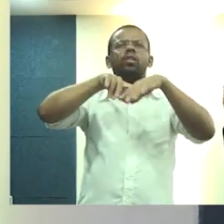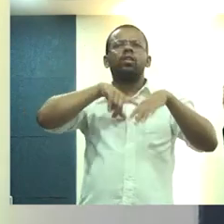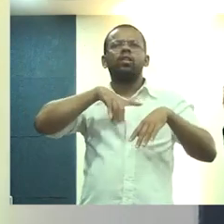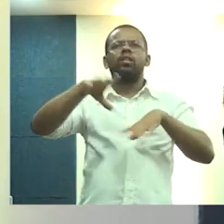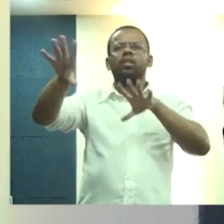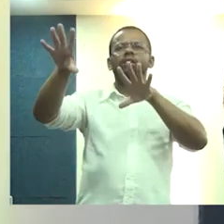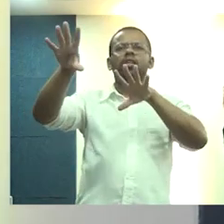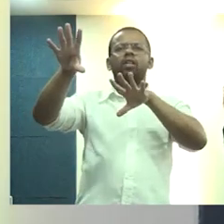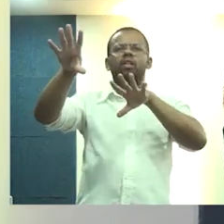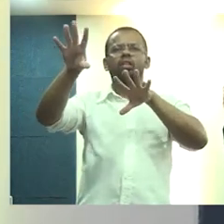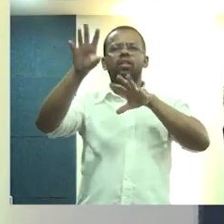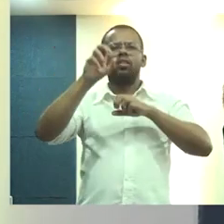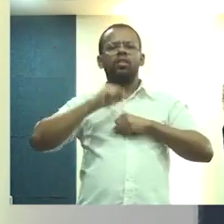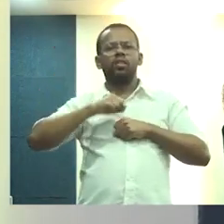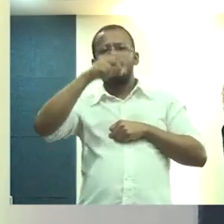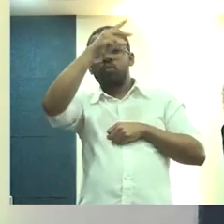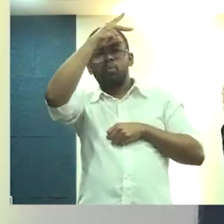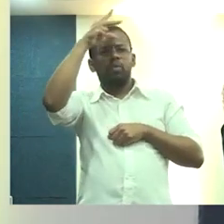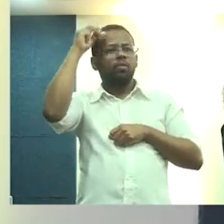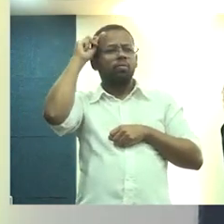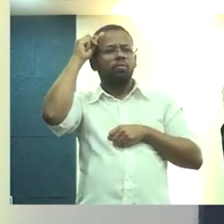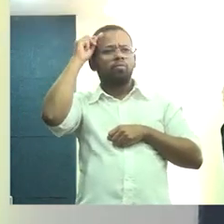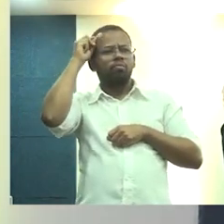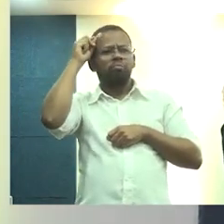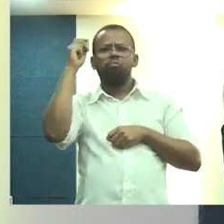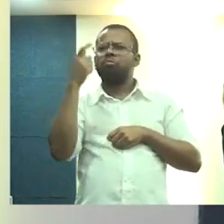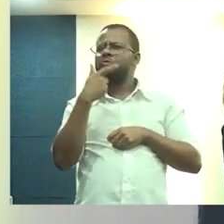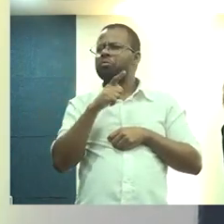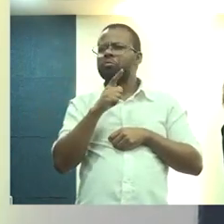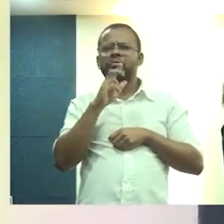prefeitura? Aí eu disse, nenhum.